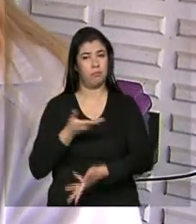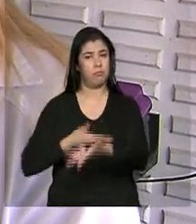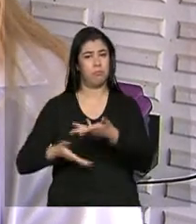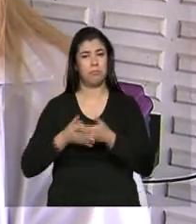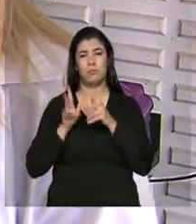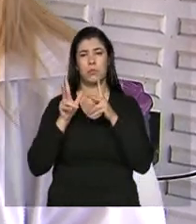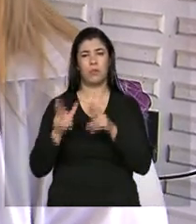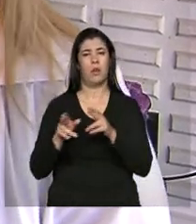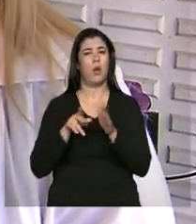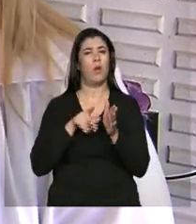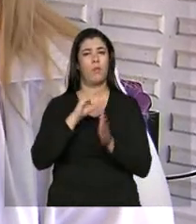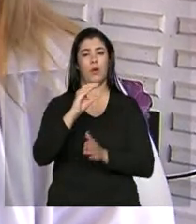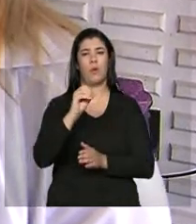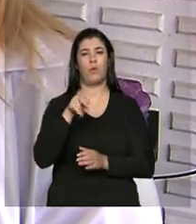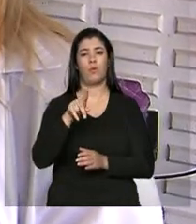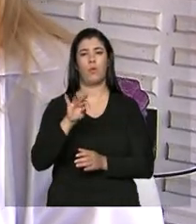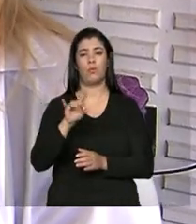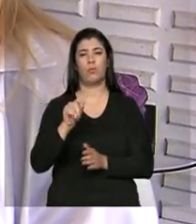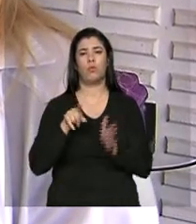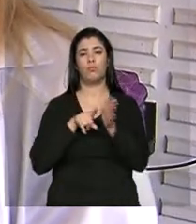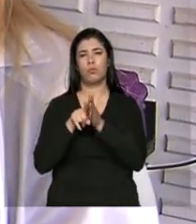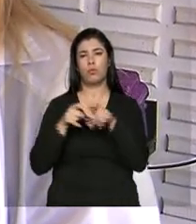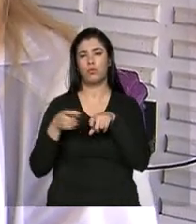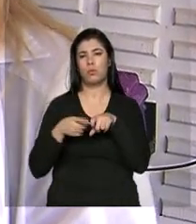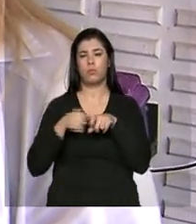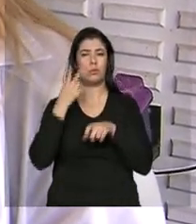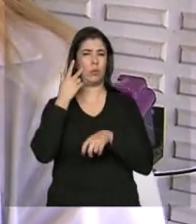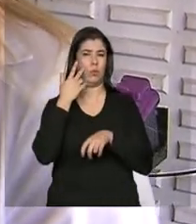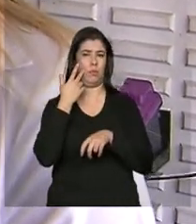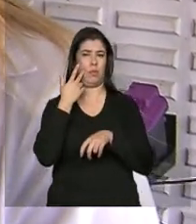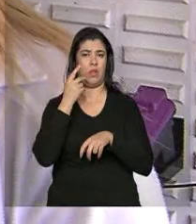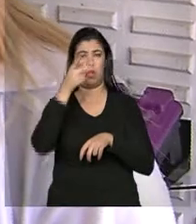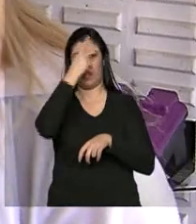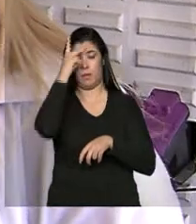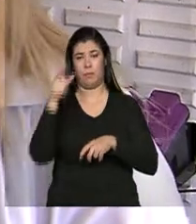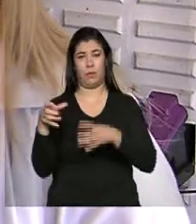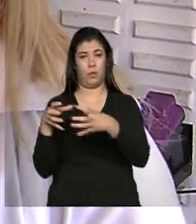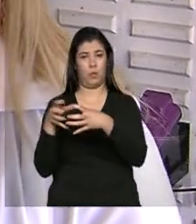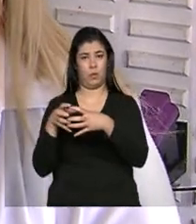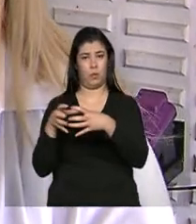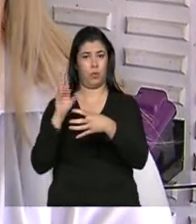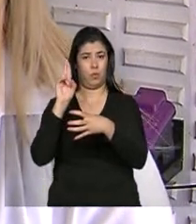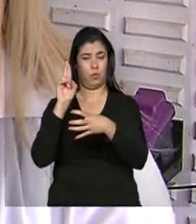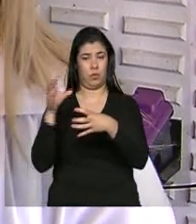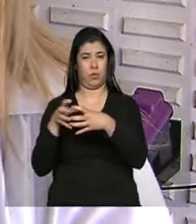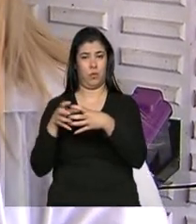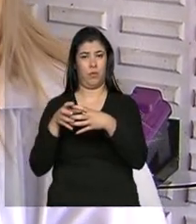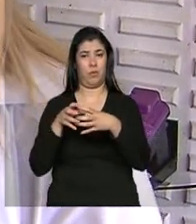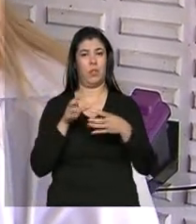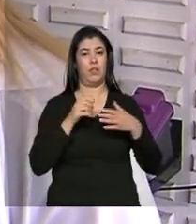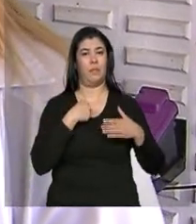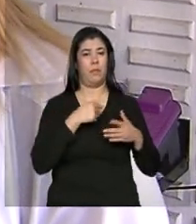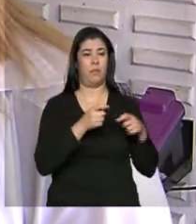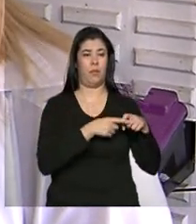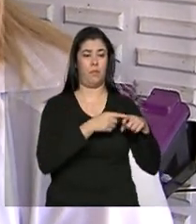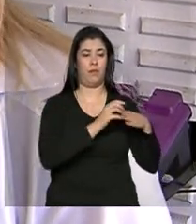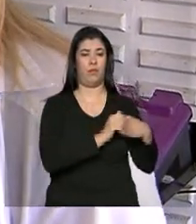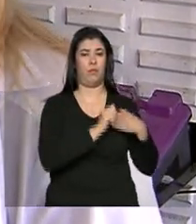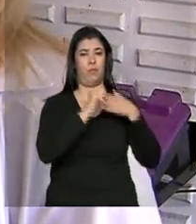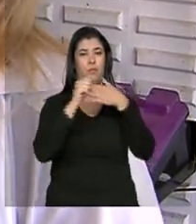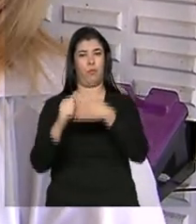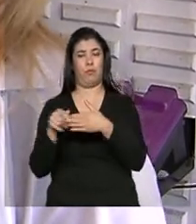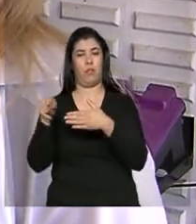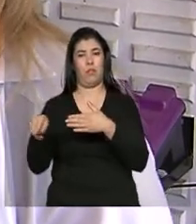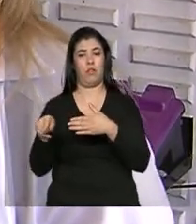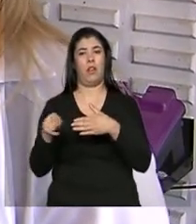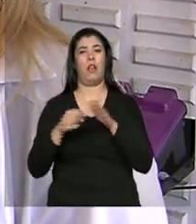se fosse uma consulta normal. E aí, então, os agentes comunitários, eles levam até a casa do paciente a receita,